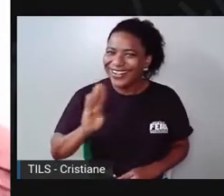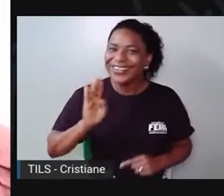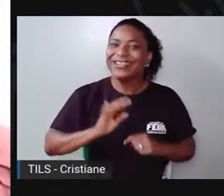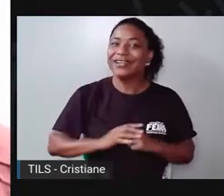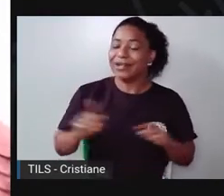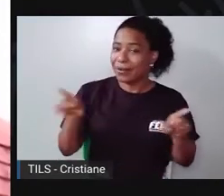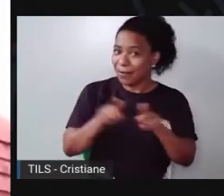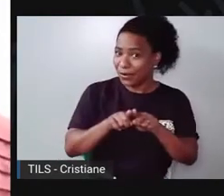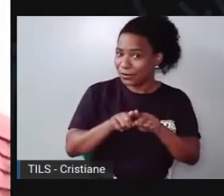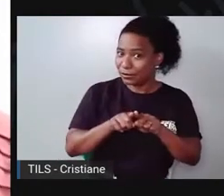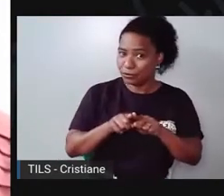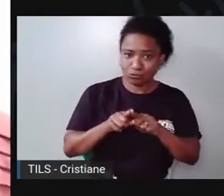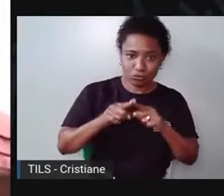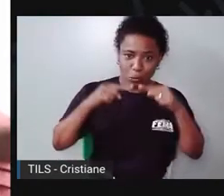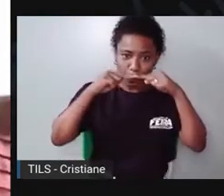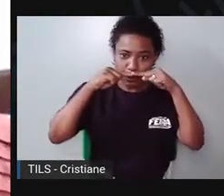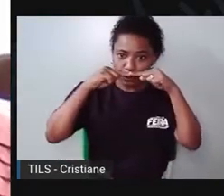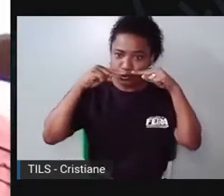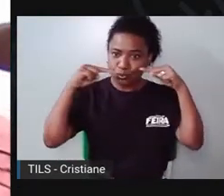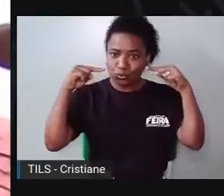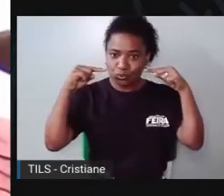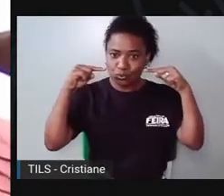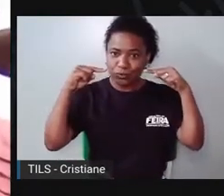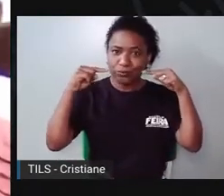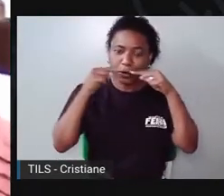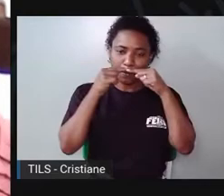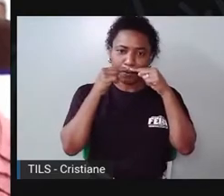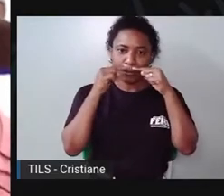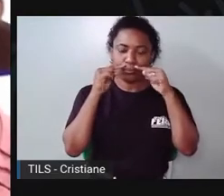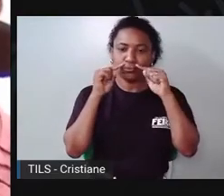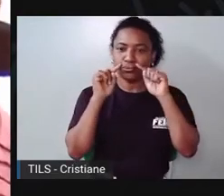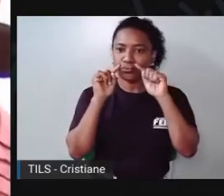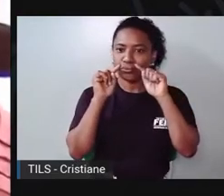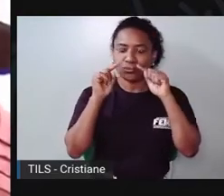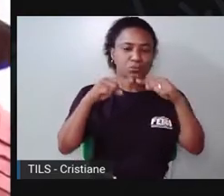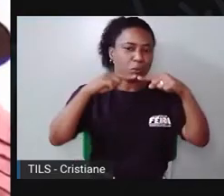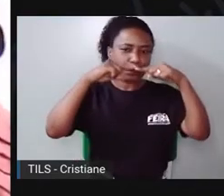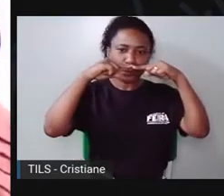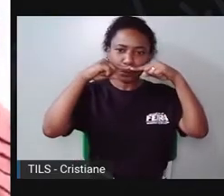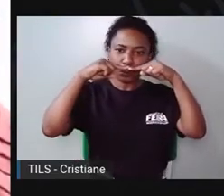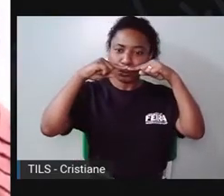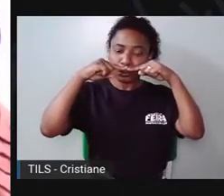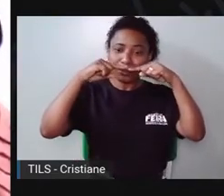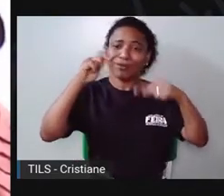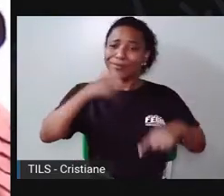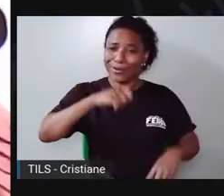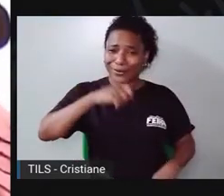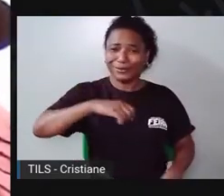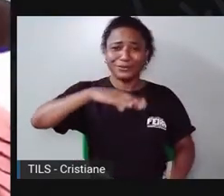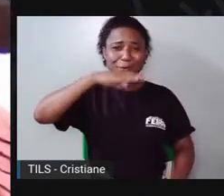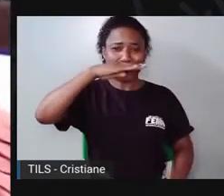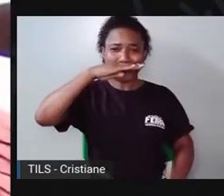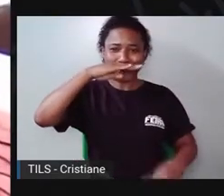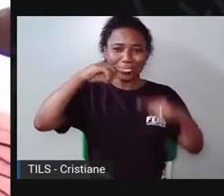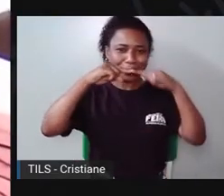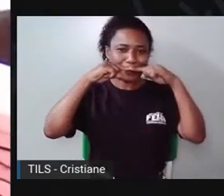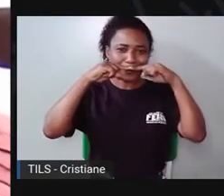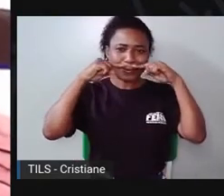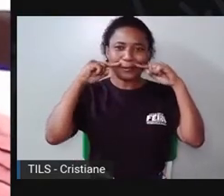bigodinho. Dom Pierre, rico francês, que faz um prato muito gostoso. Tô a pente de chocolate.